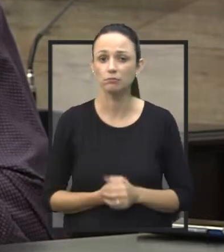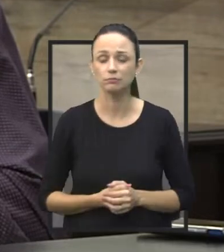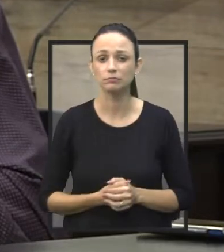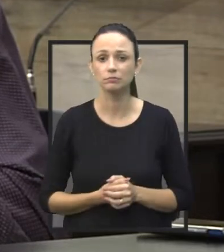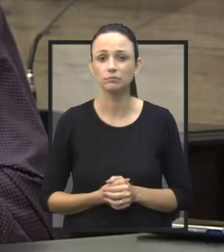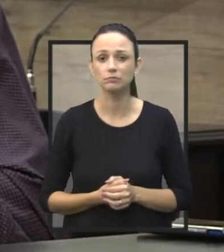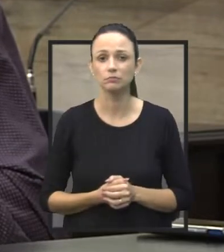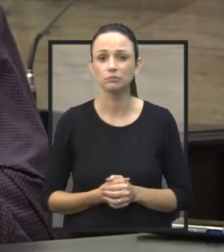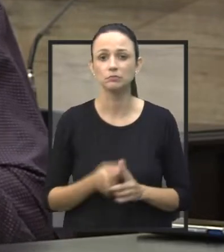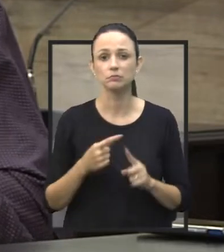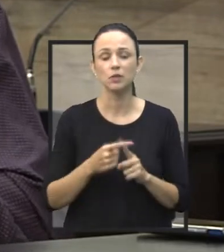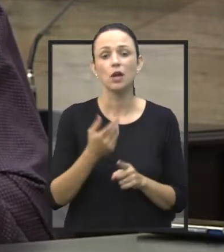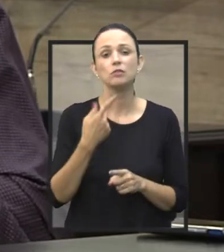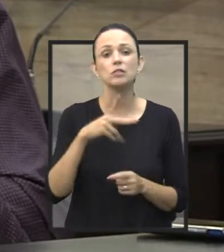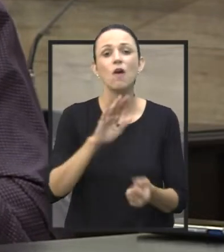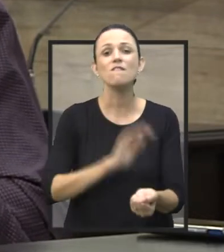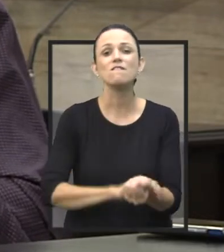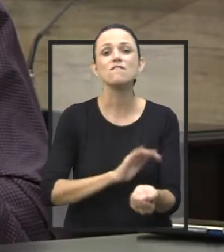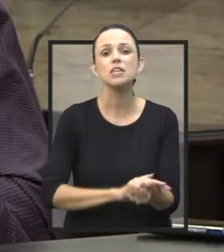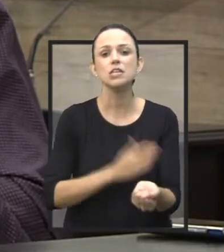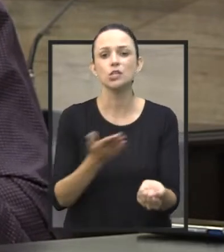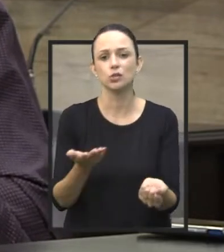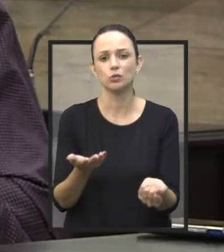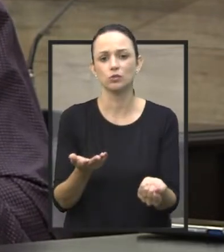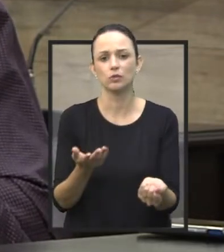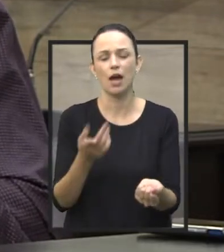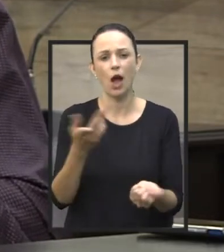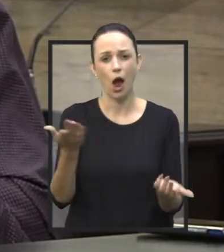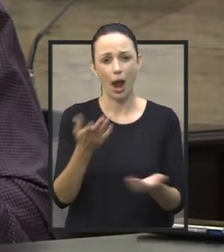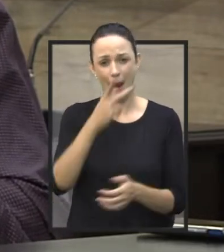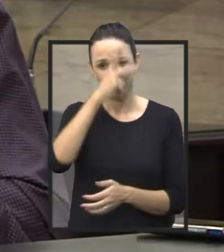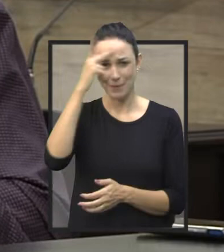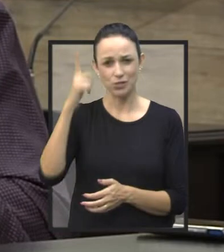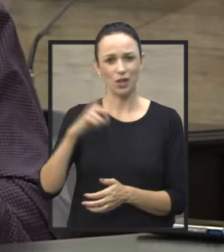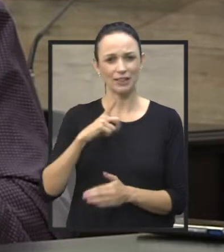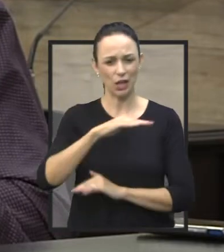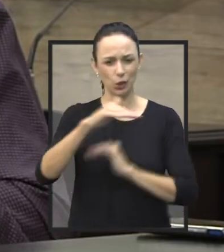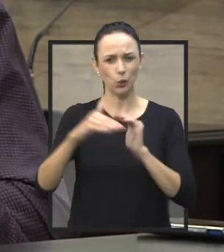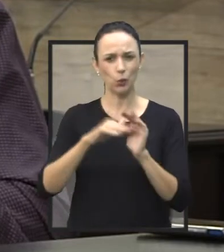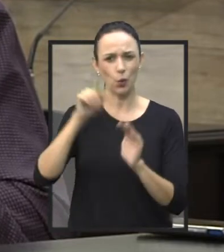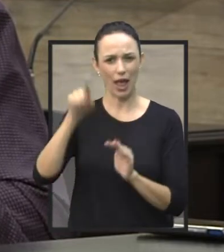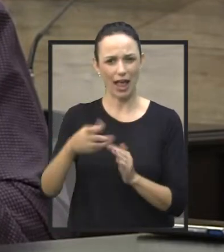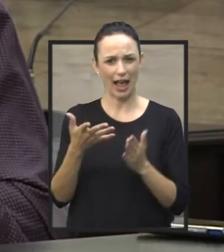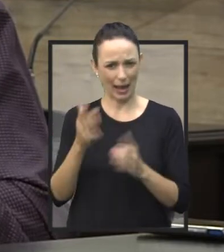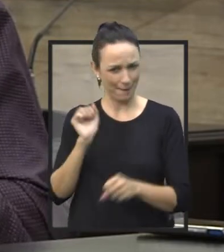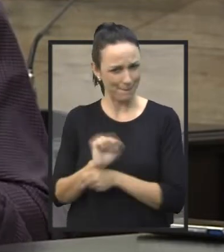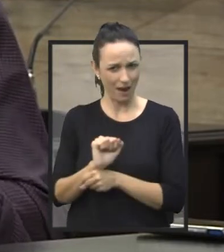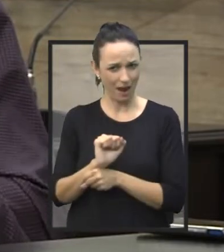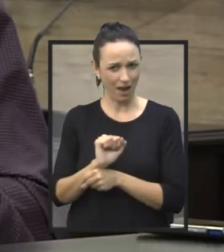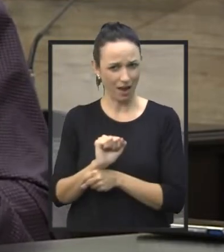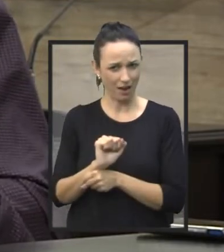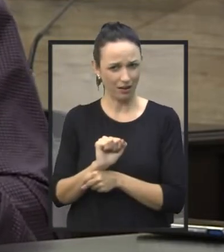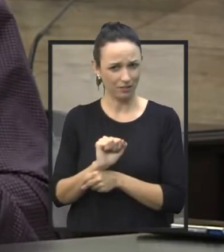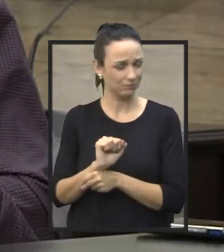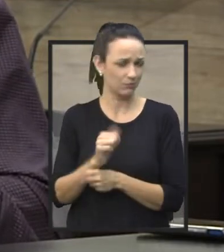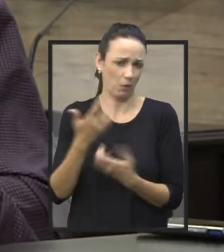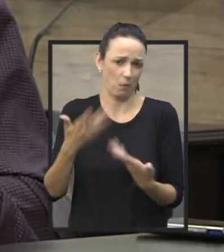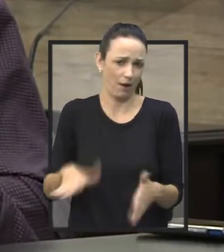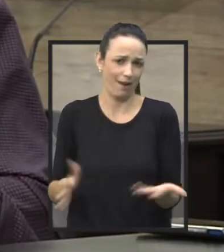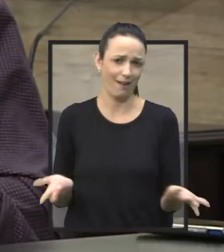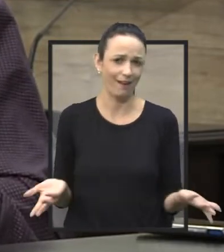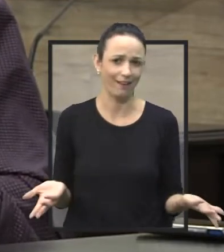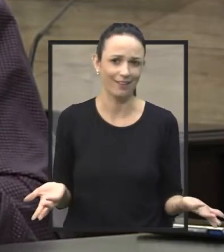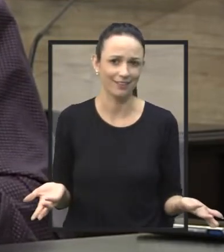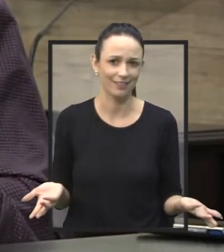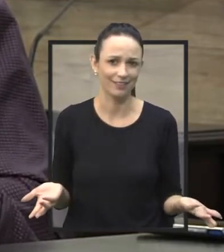para alimentar o seu vício. Você acha que uma pessoa que tem tudo isso aí na mão, ele vai parar? Ele não tem condições de parar? Não. Eu